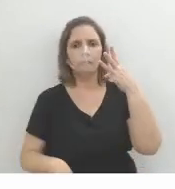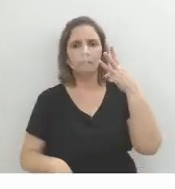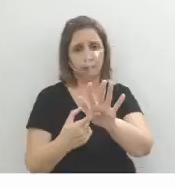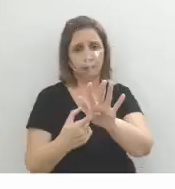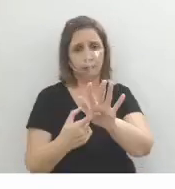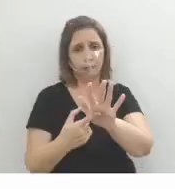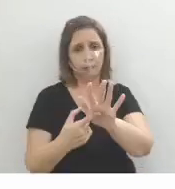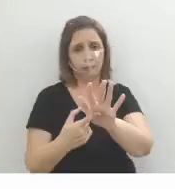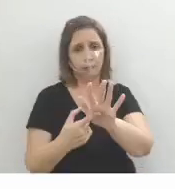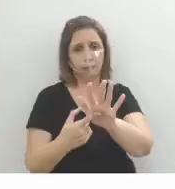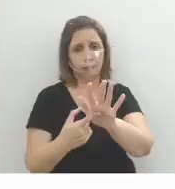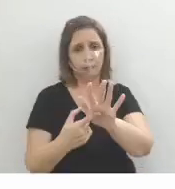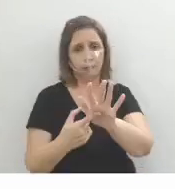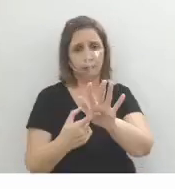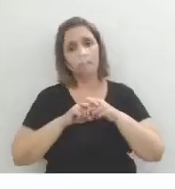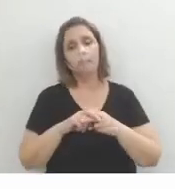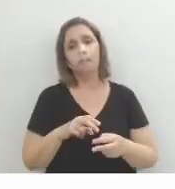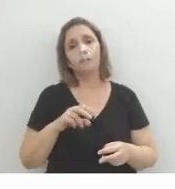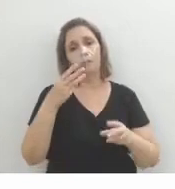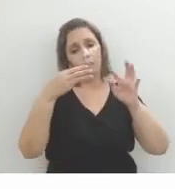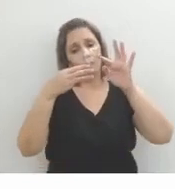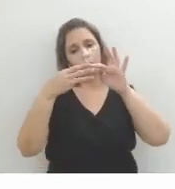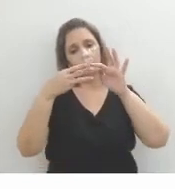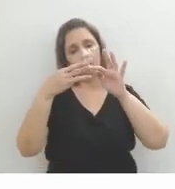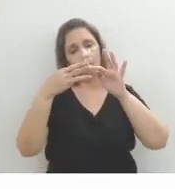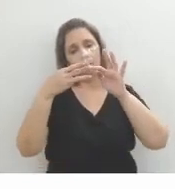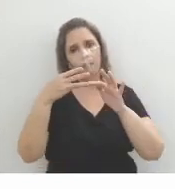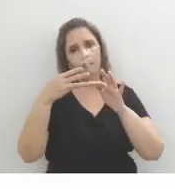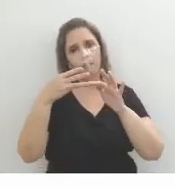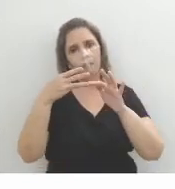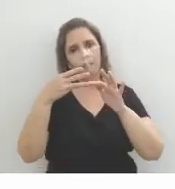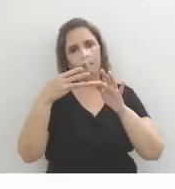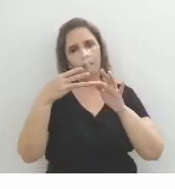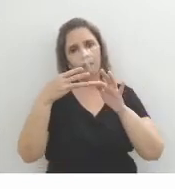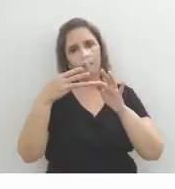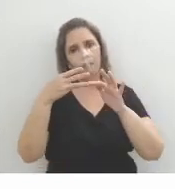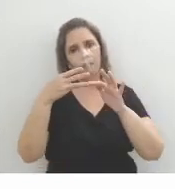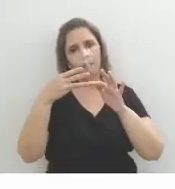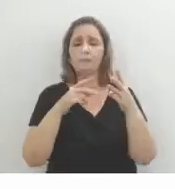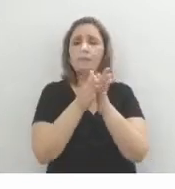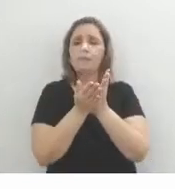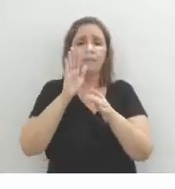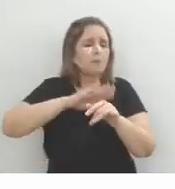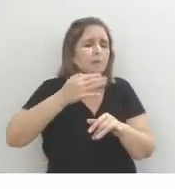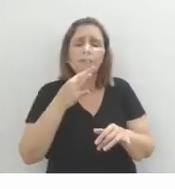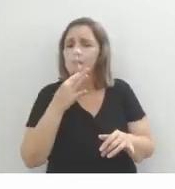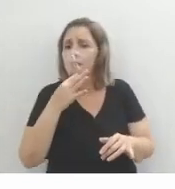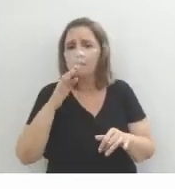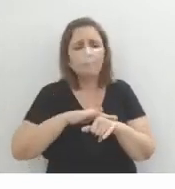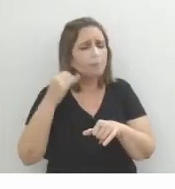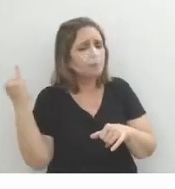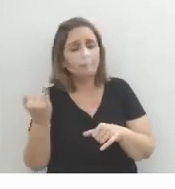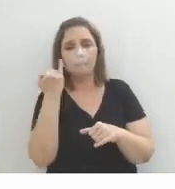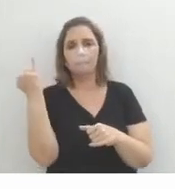e também... Por isso que é chamada de trilogia machadiana, né? Os três romances mais conhecidos